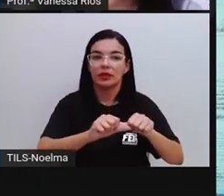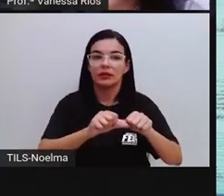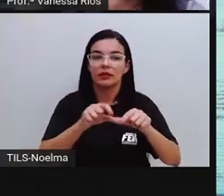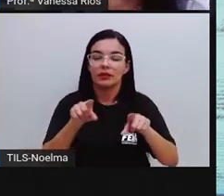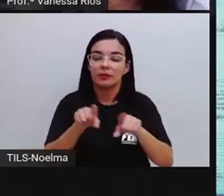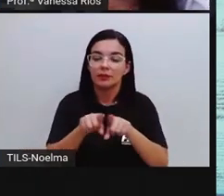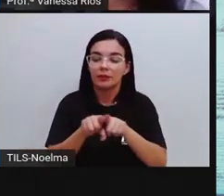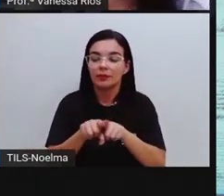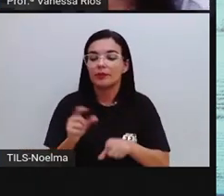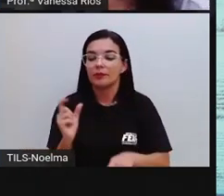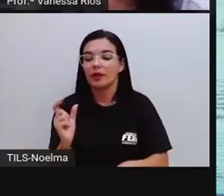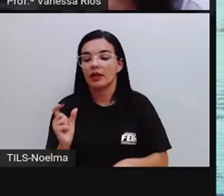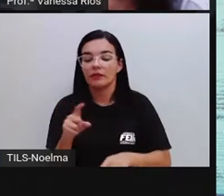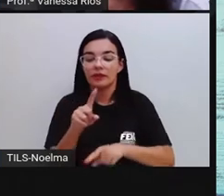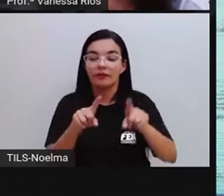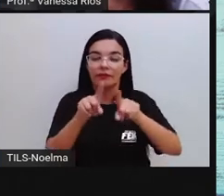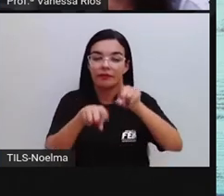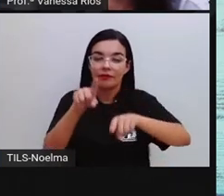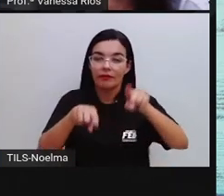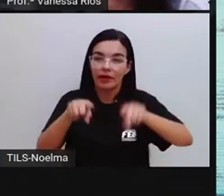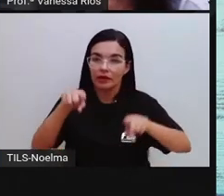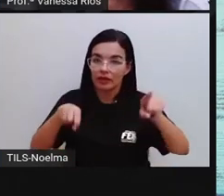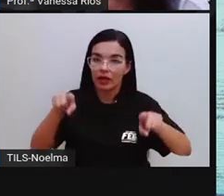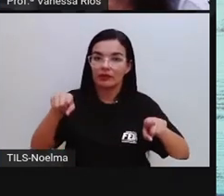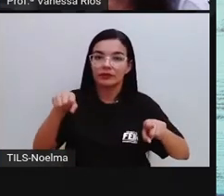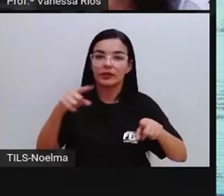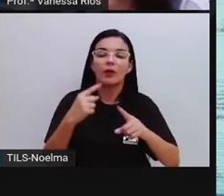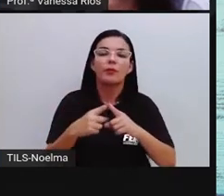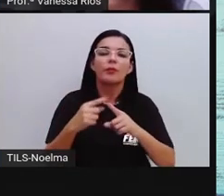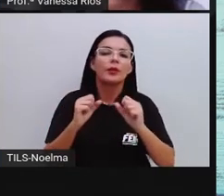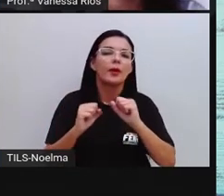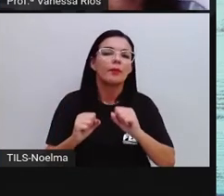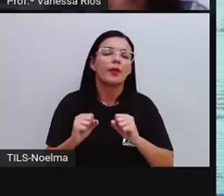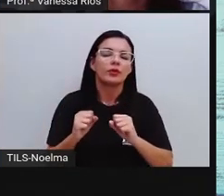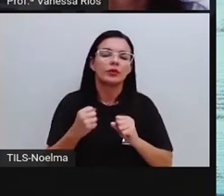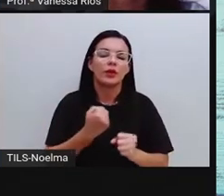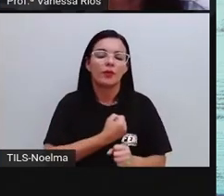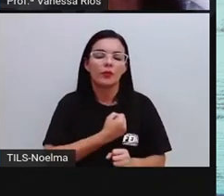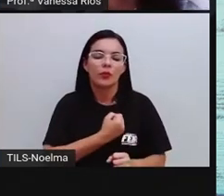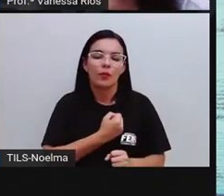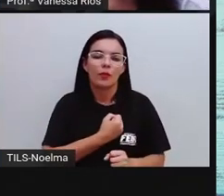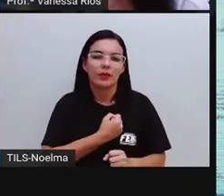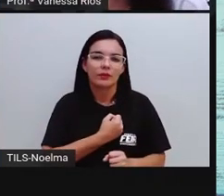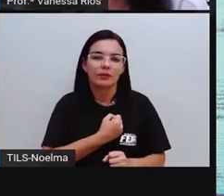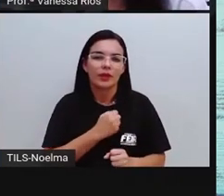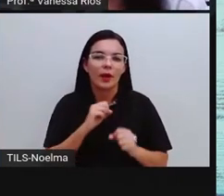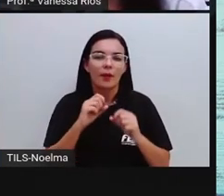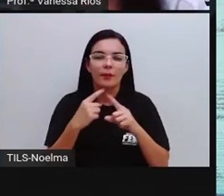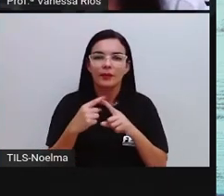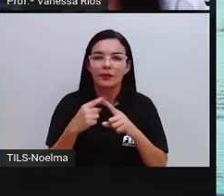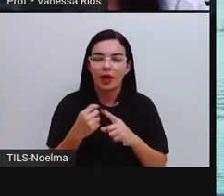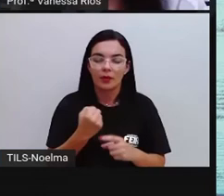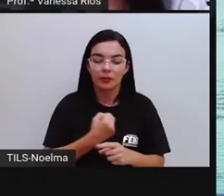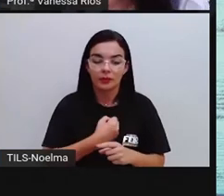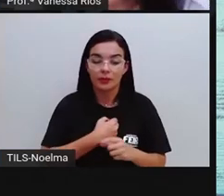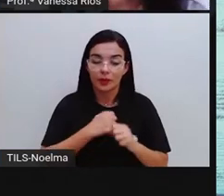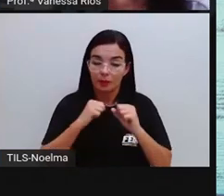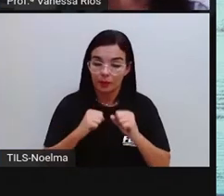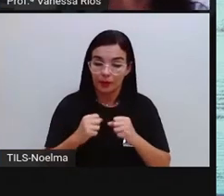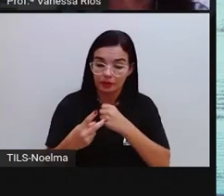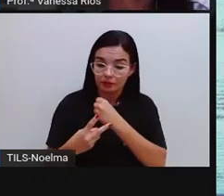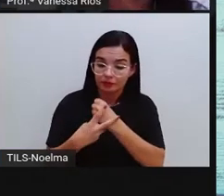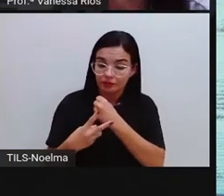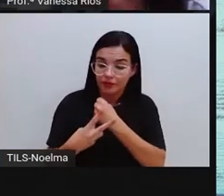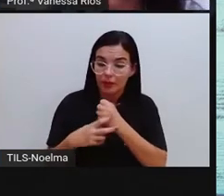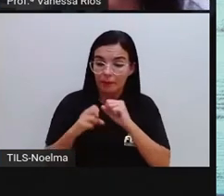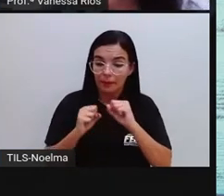palavras variáveis. Eles podem mudar, por exemplo, em relação ao número. Porque os verbos podem aparecer tanto no